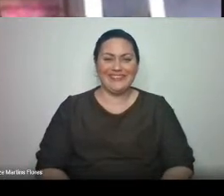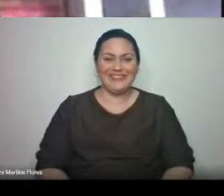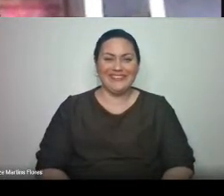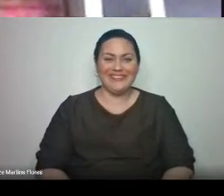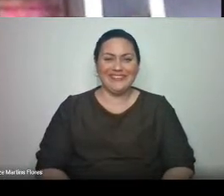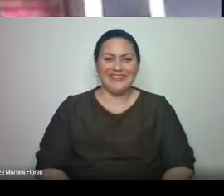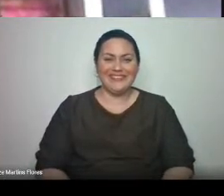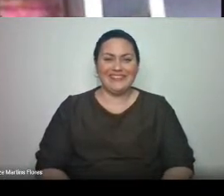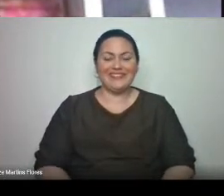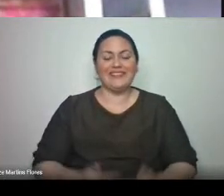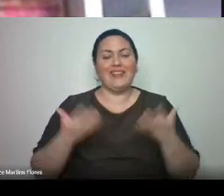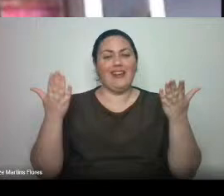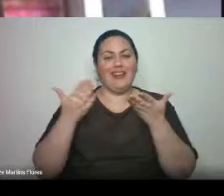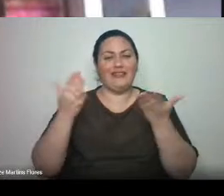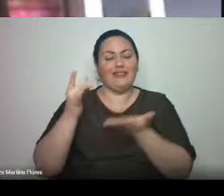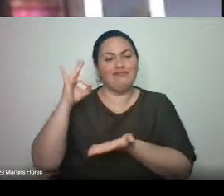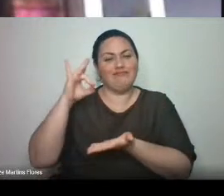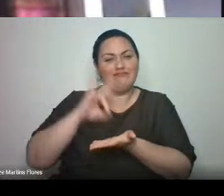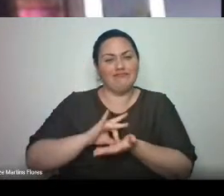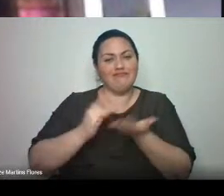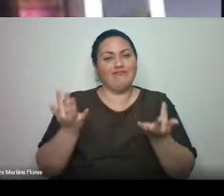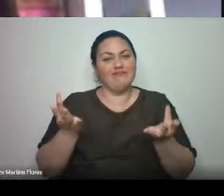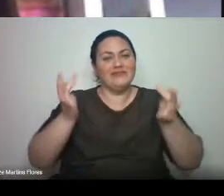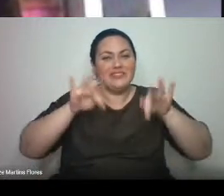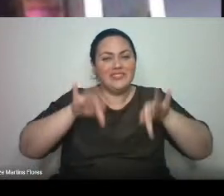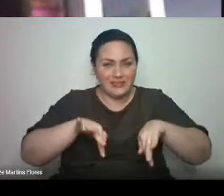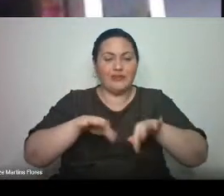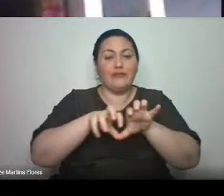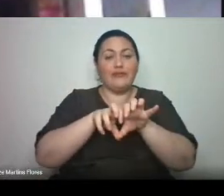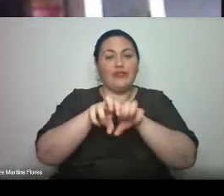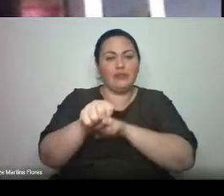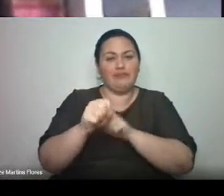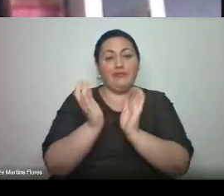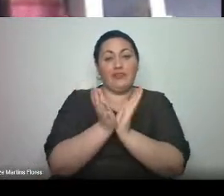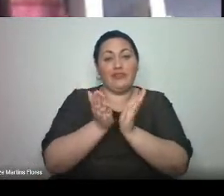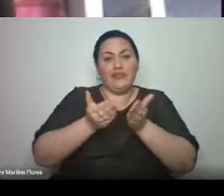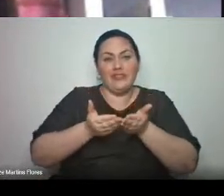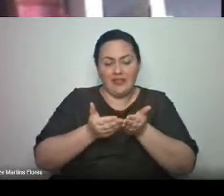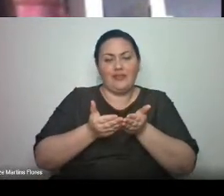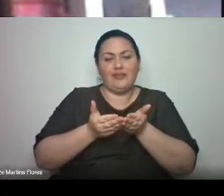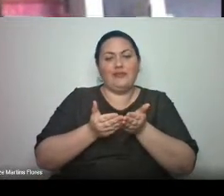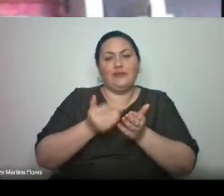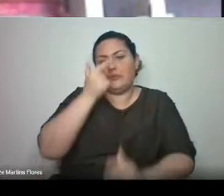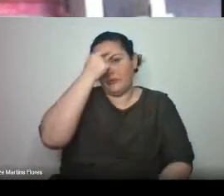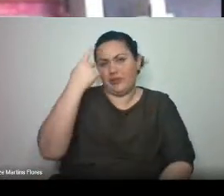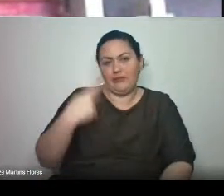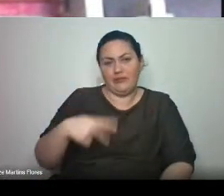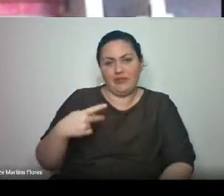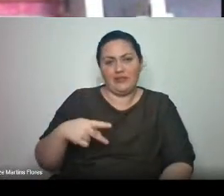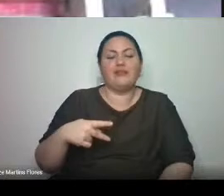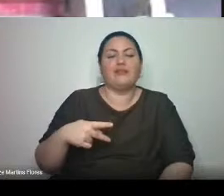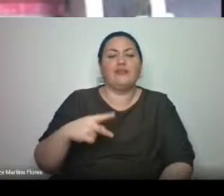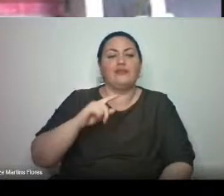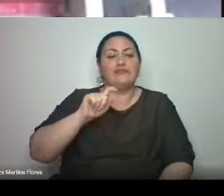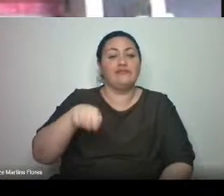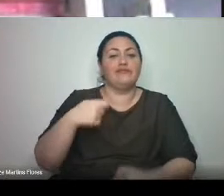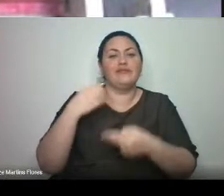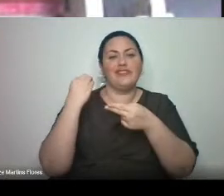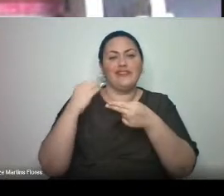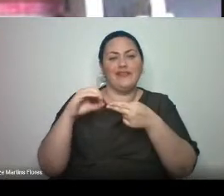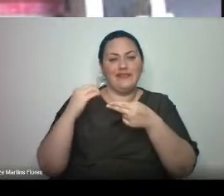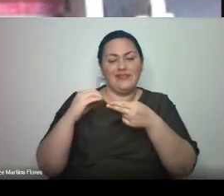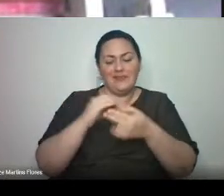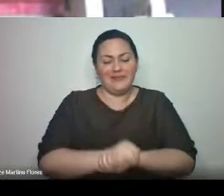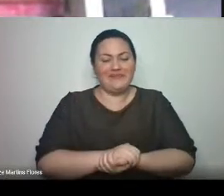Com isso, declaro encerrada a nossa sessão solene do Conselho Universitário da Universidade Federal de Ciências da Saúde de Porto